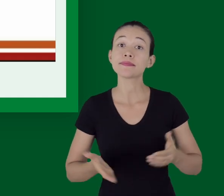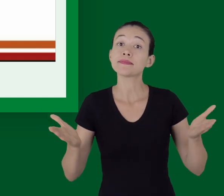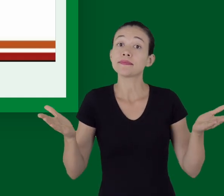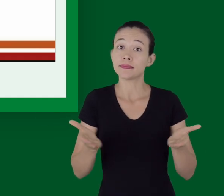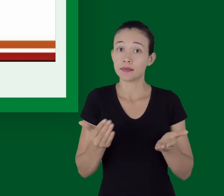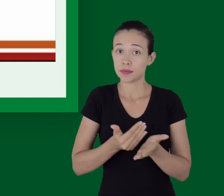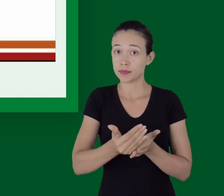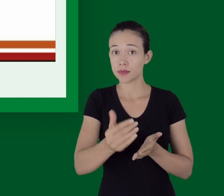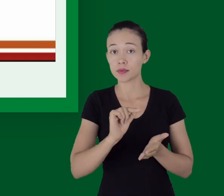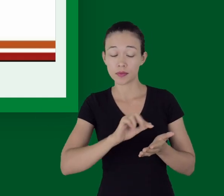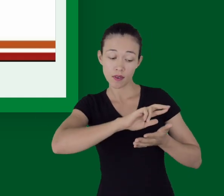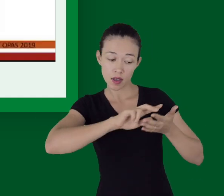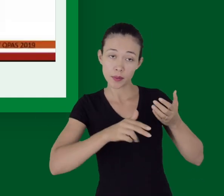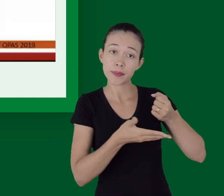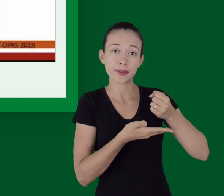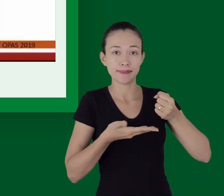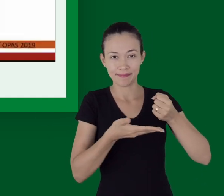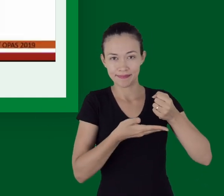sobre o suporte básico.